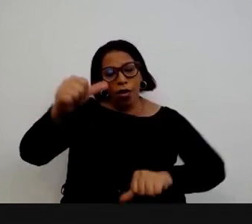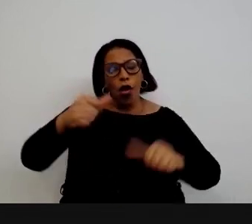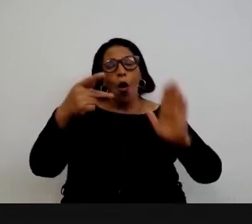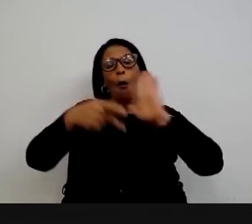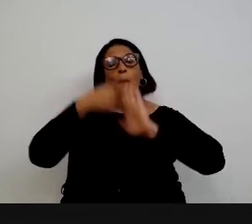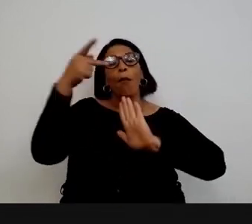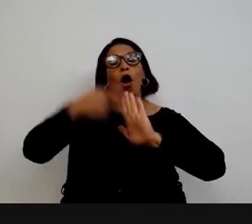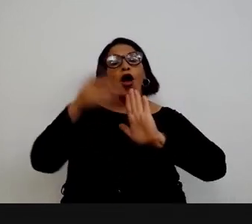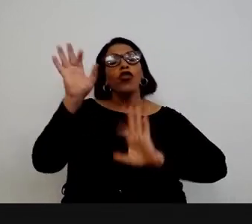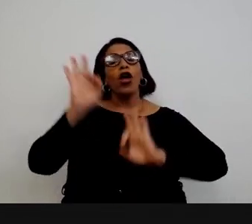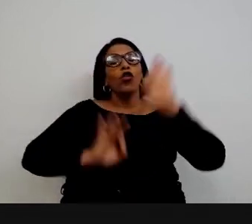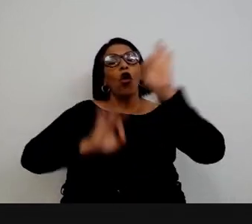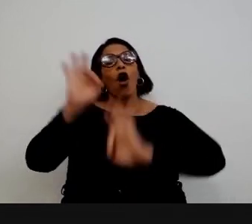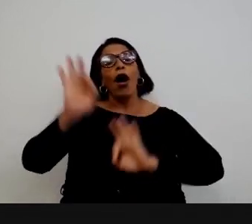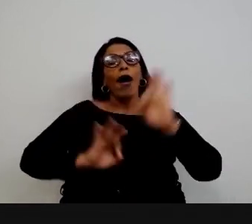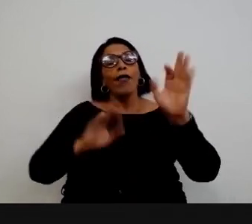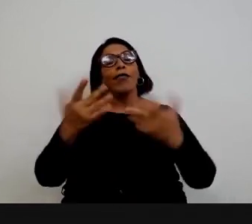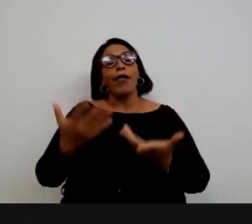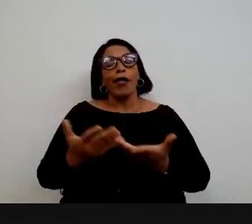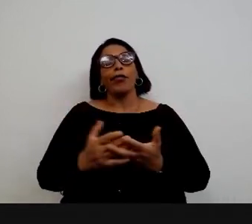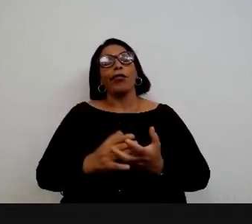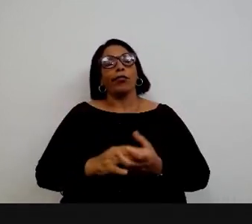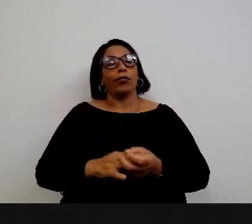pouco mais estruturado e racional